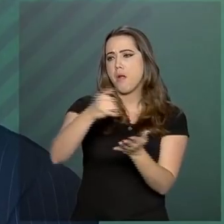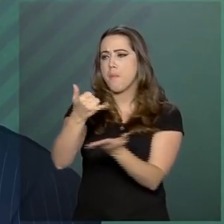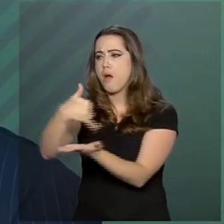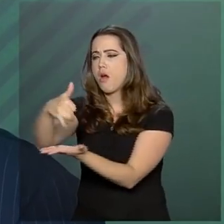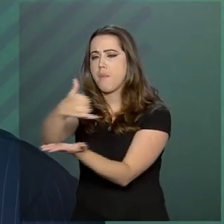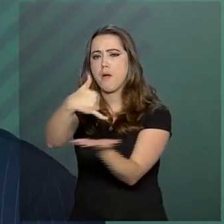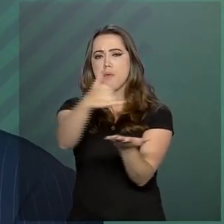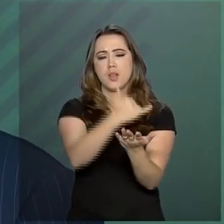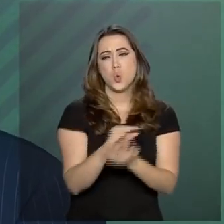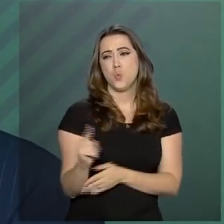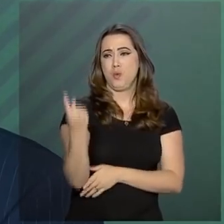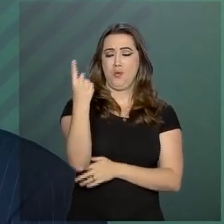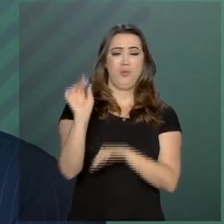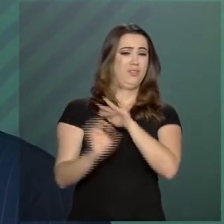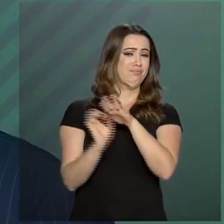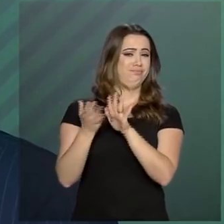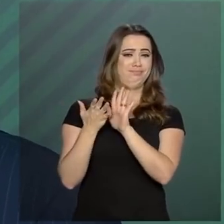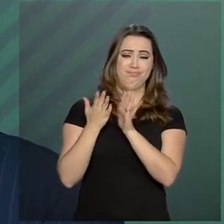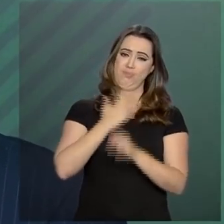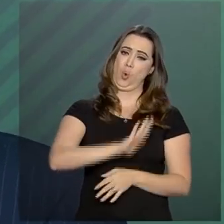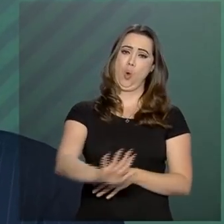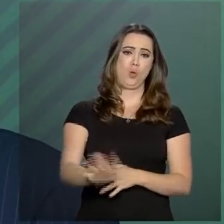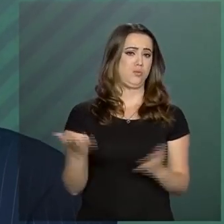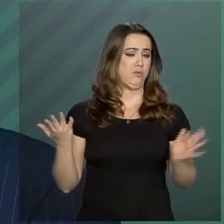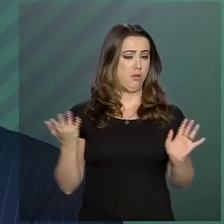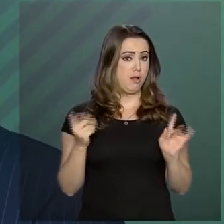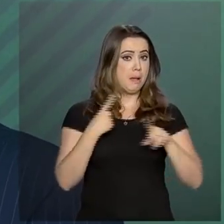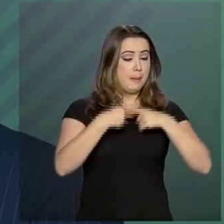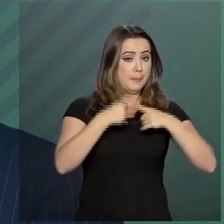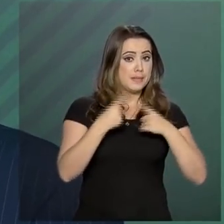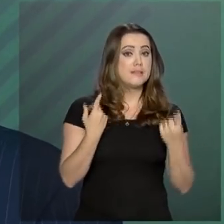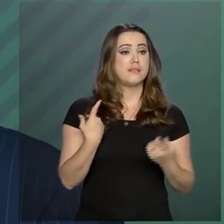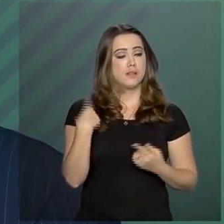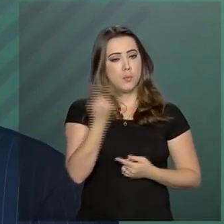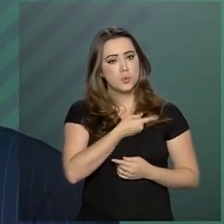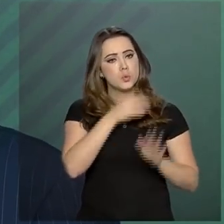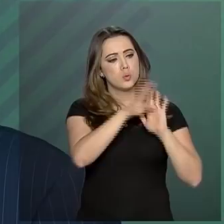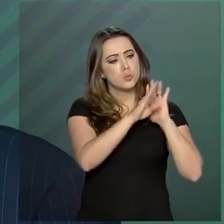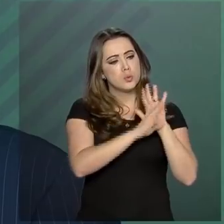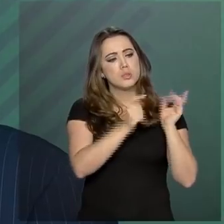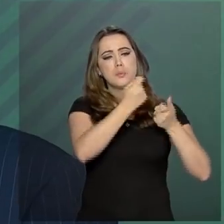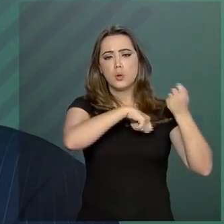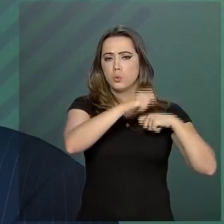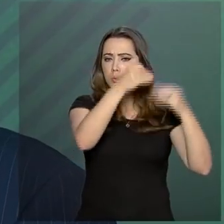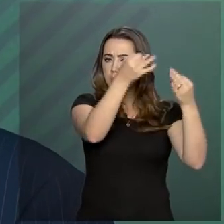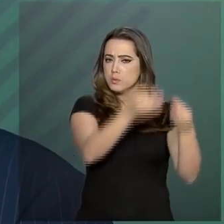não nos agrada. Nós estamos cada vez mais convencidos que nós temos que ir na direção do nosso programa econômico.